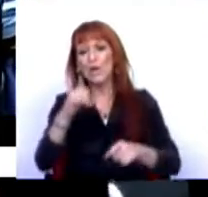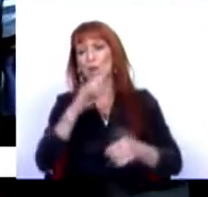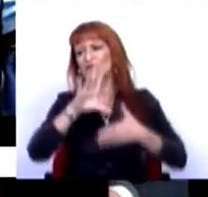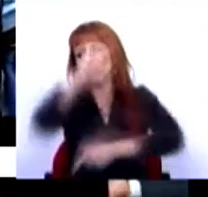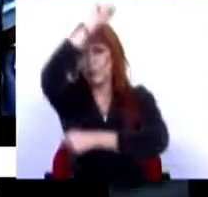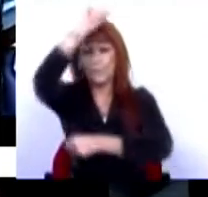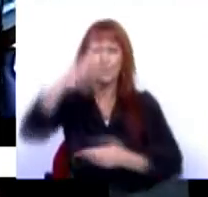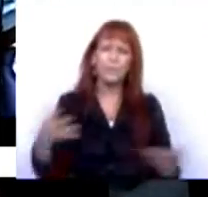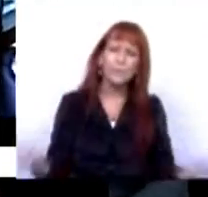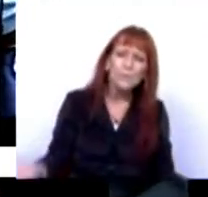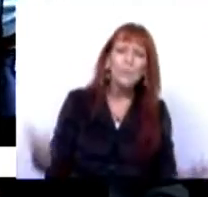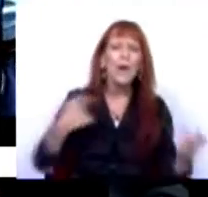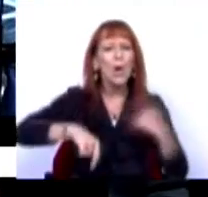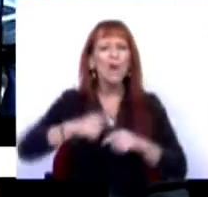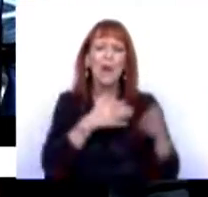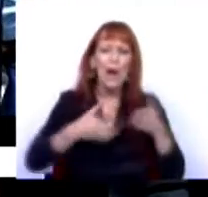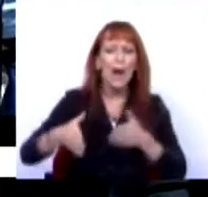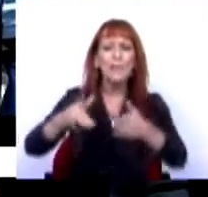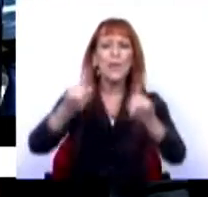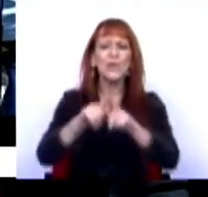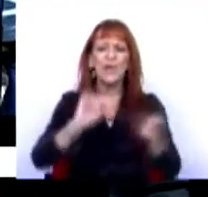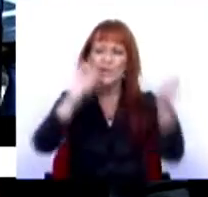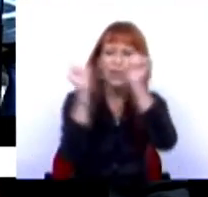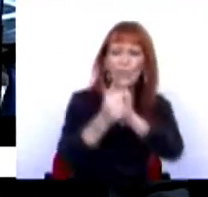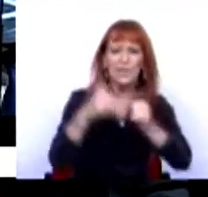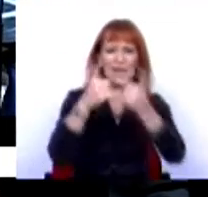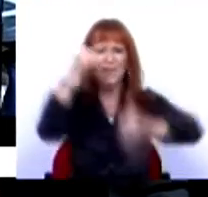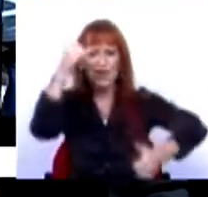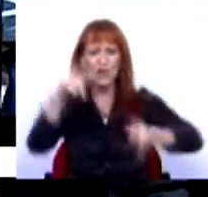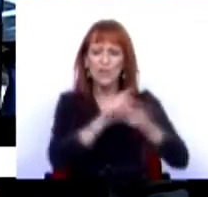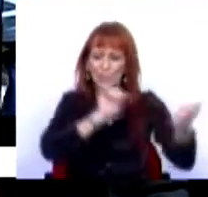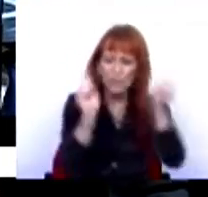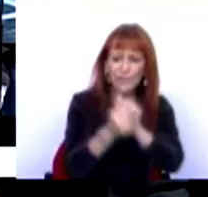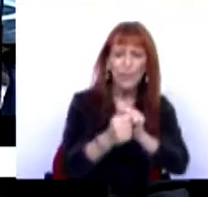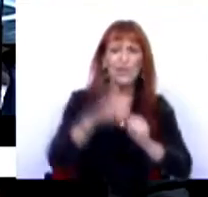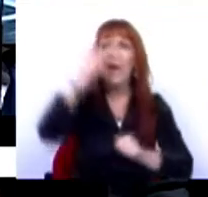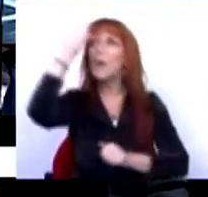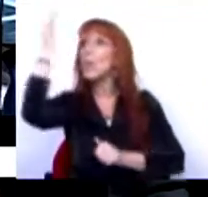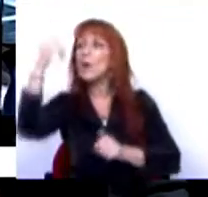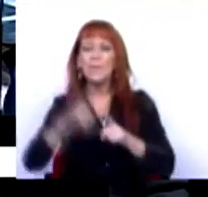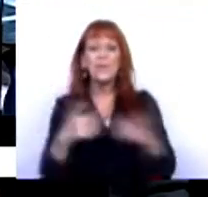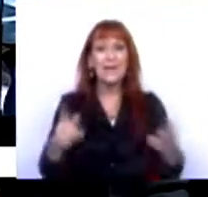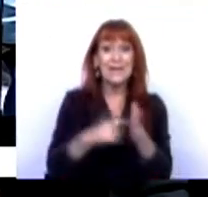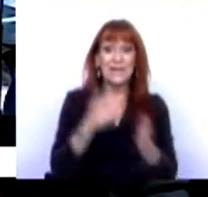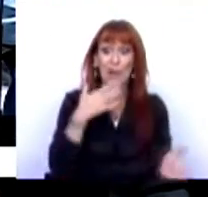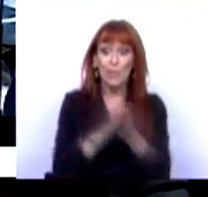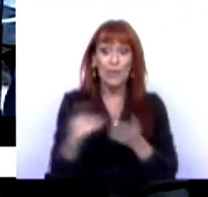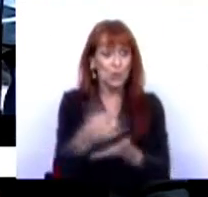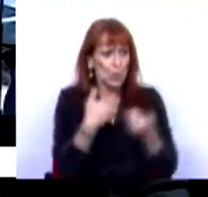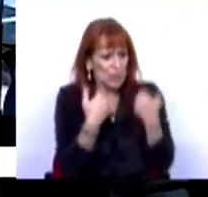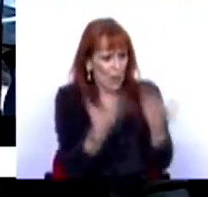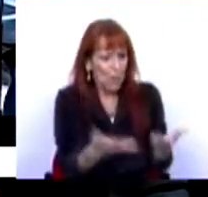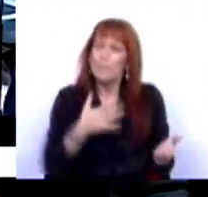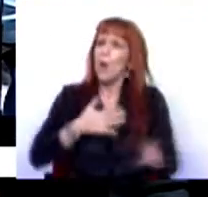chatice. Ou seja, nós caminhamos para uma transformação digital, para uma transformação climática, onde é necessário aproveitarmos os recursos,